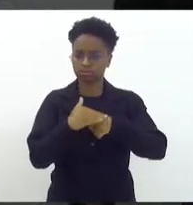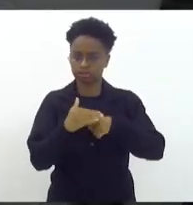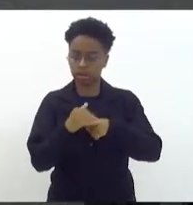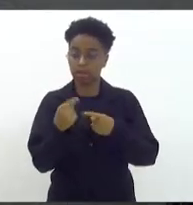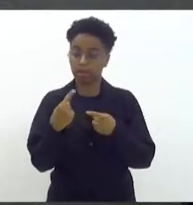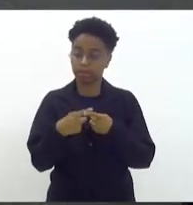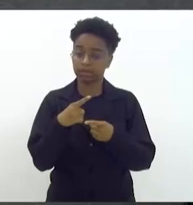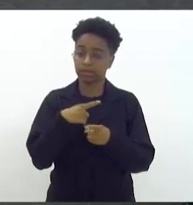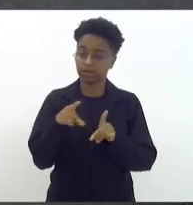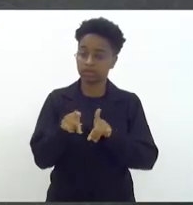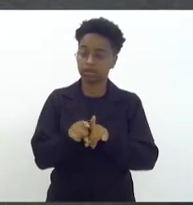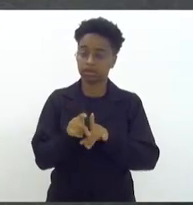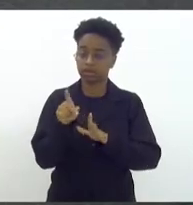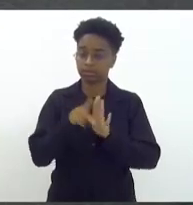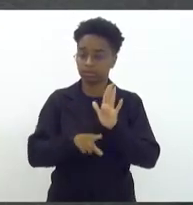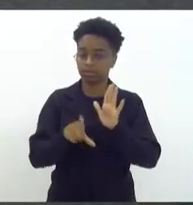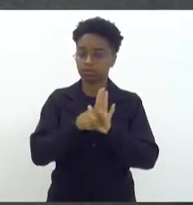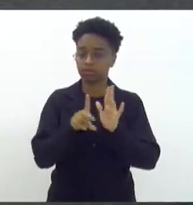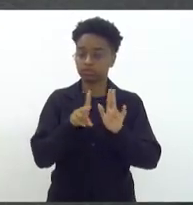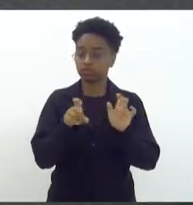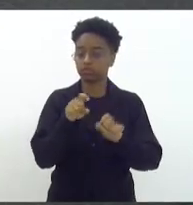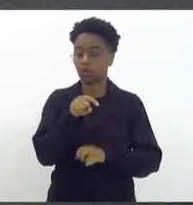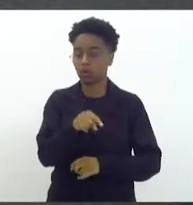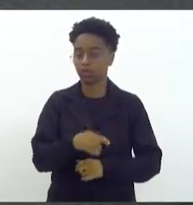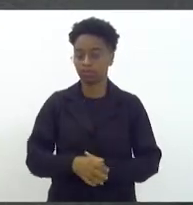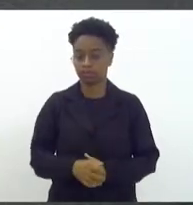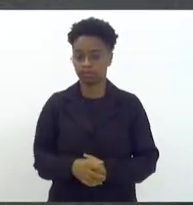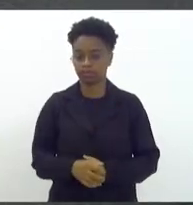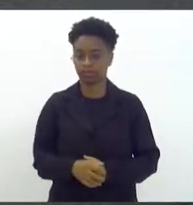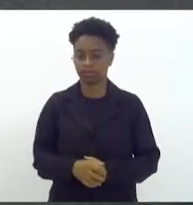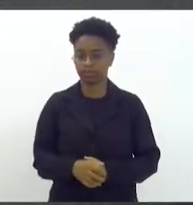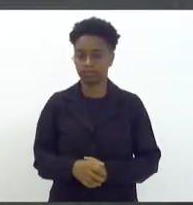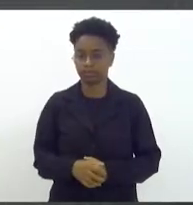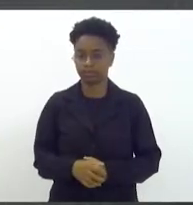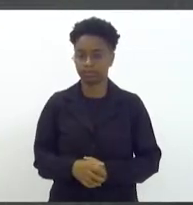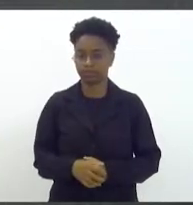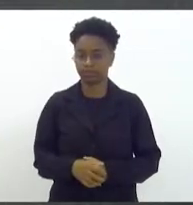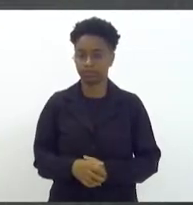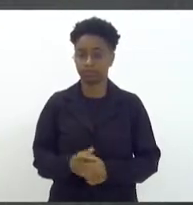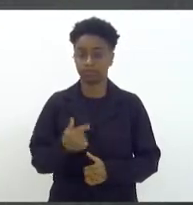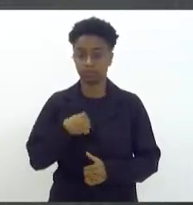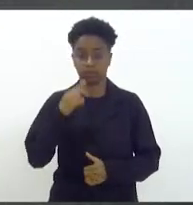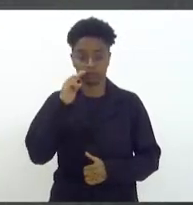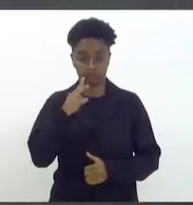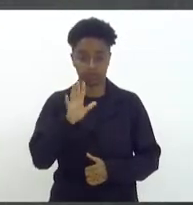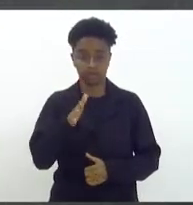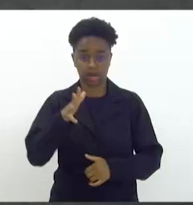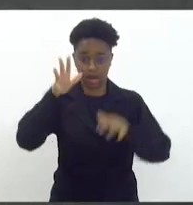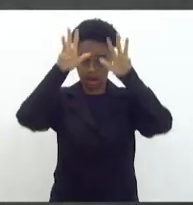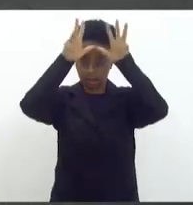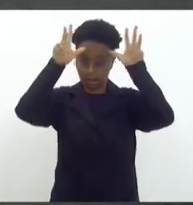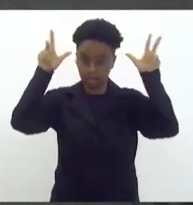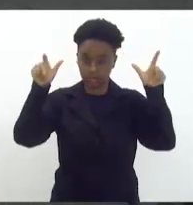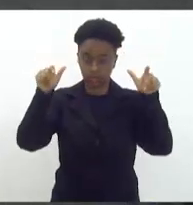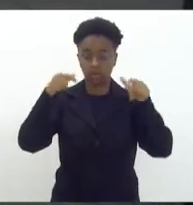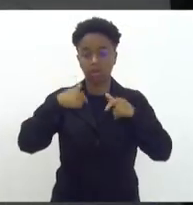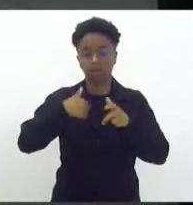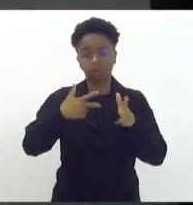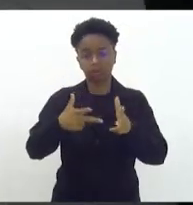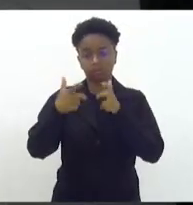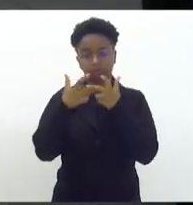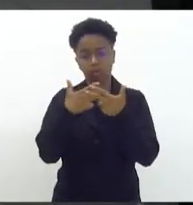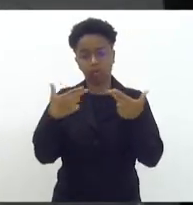projetos sobre isso. Eu presenciei, Tiaju, na Amazônia, uma cena muito